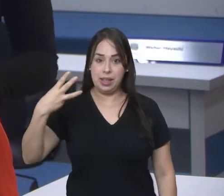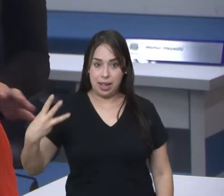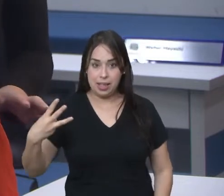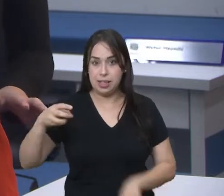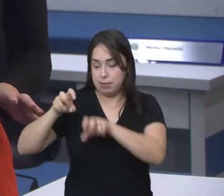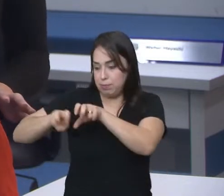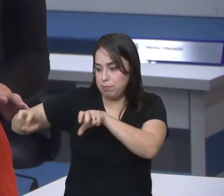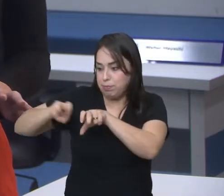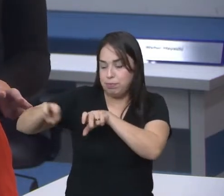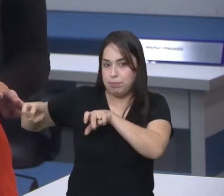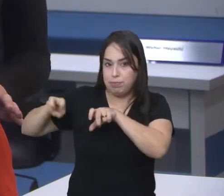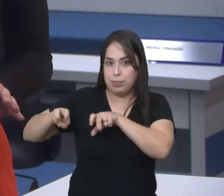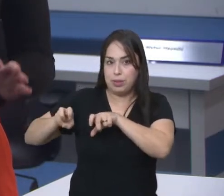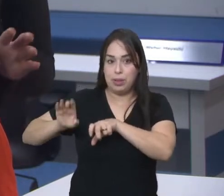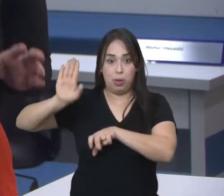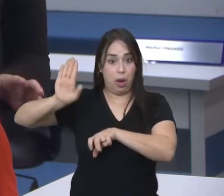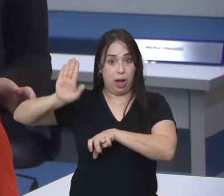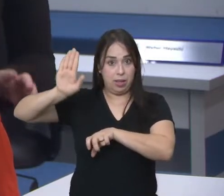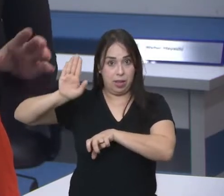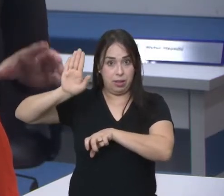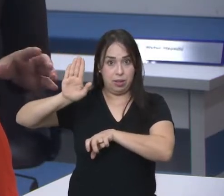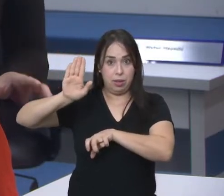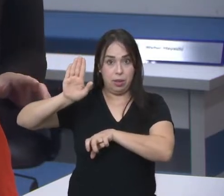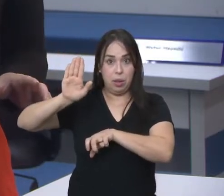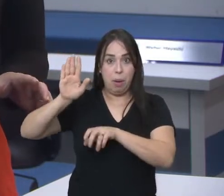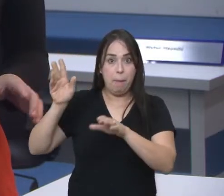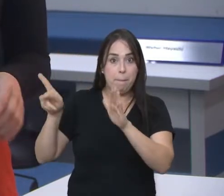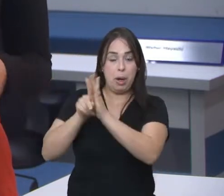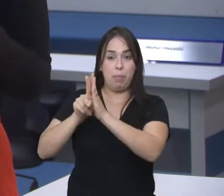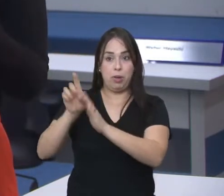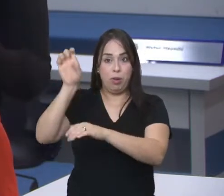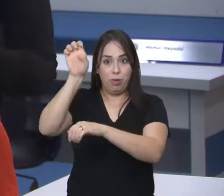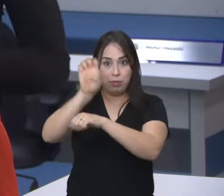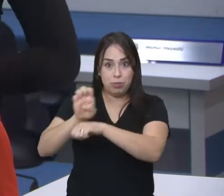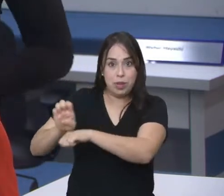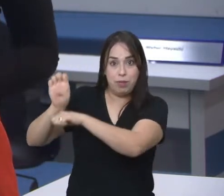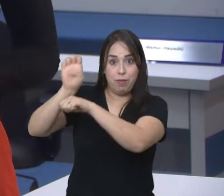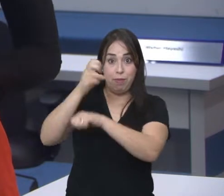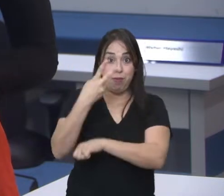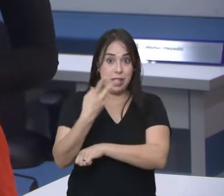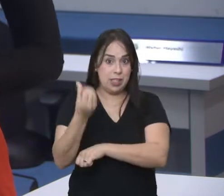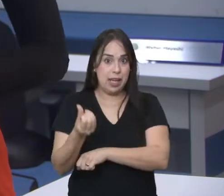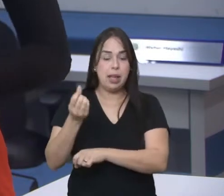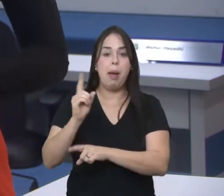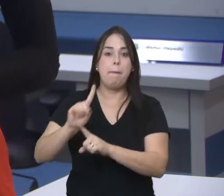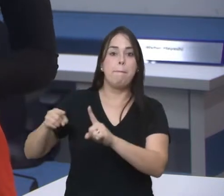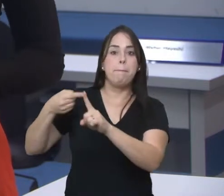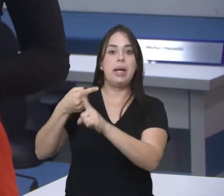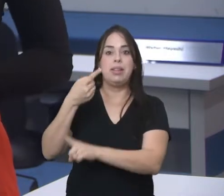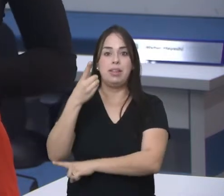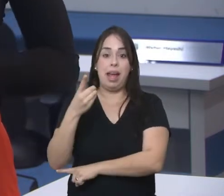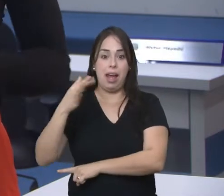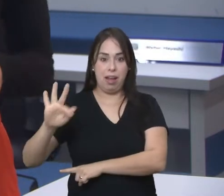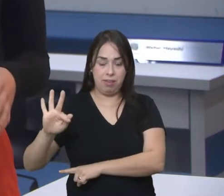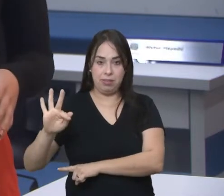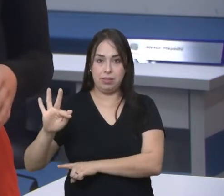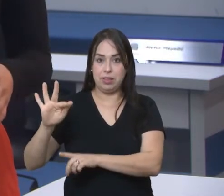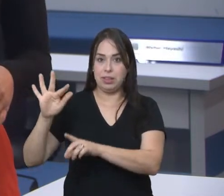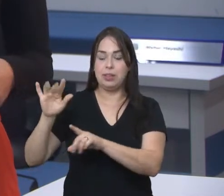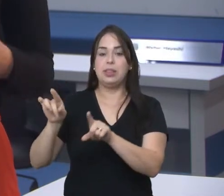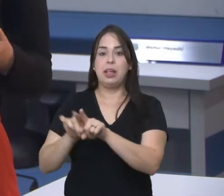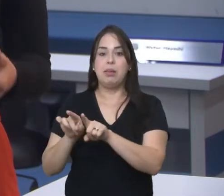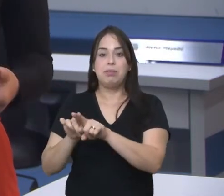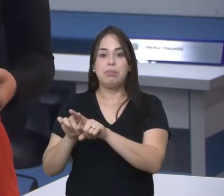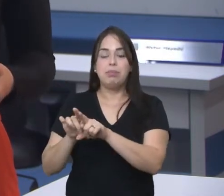que serão ocupadas por candidatos eleitos dos 26 estados mais o Distrito Federal. A distribuição total de